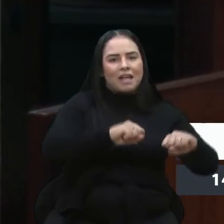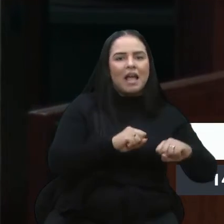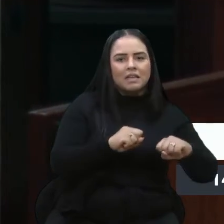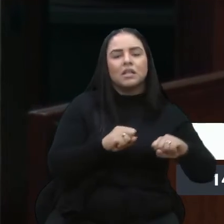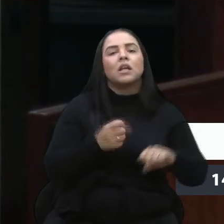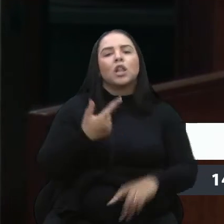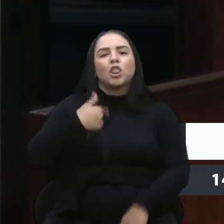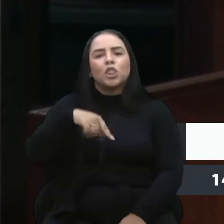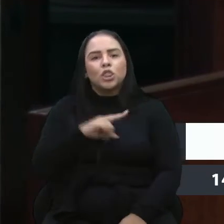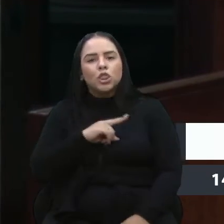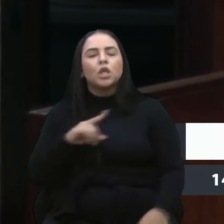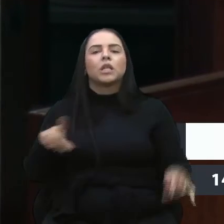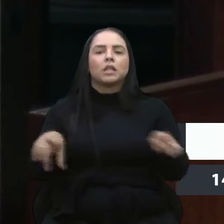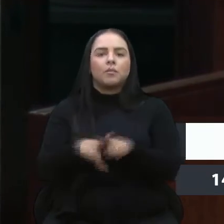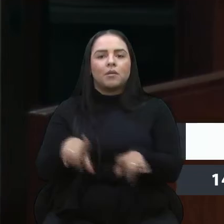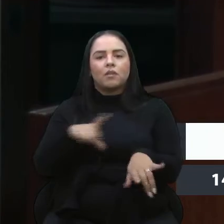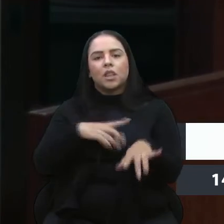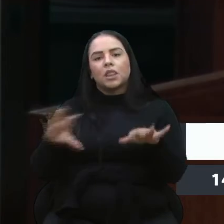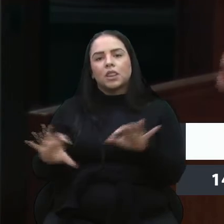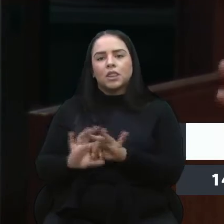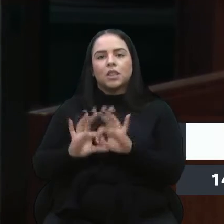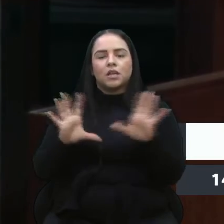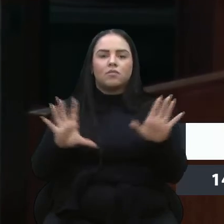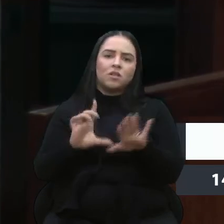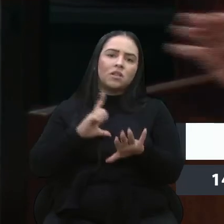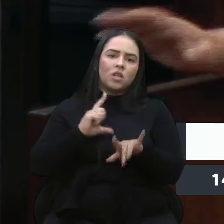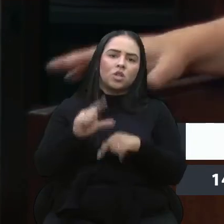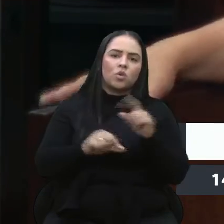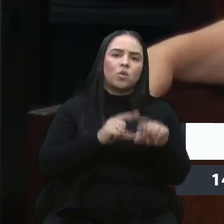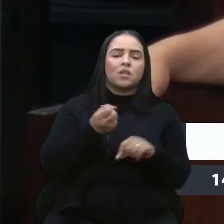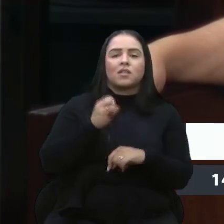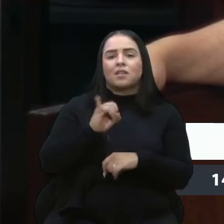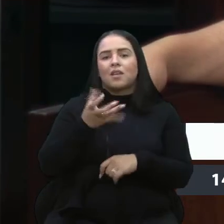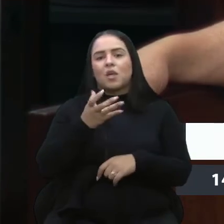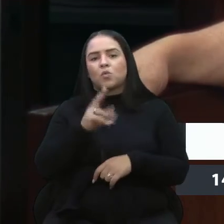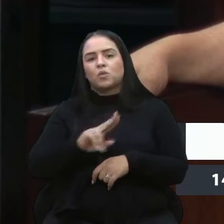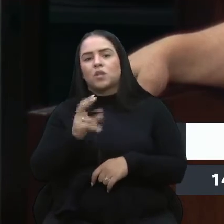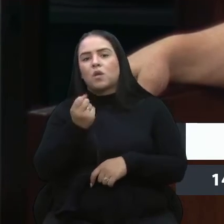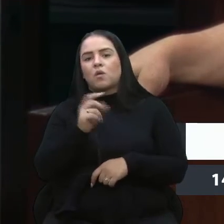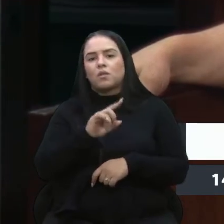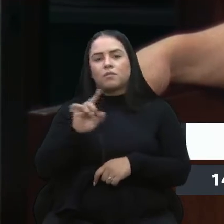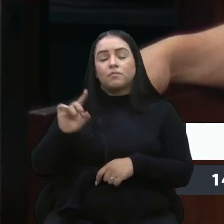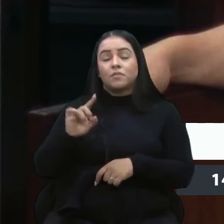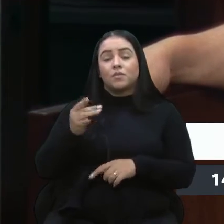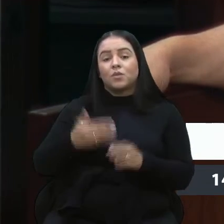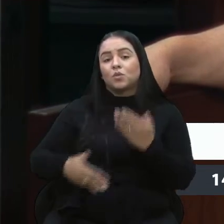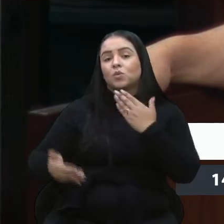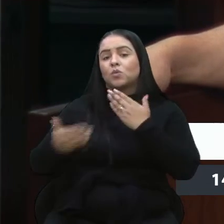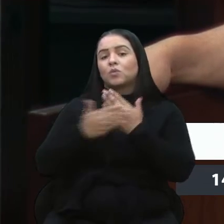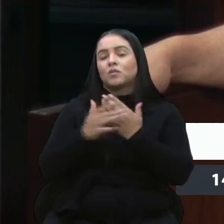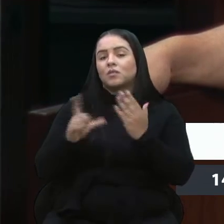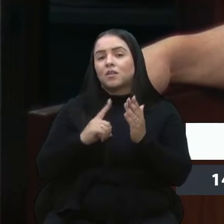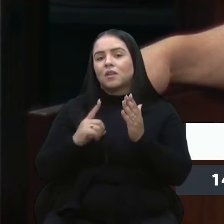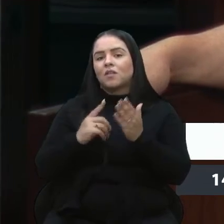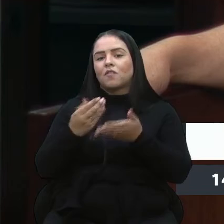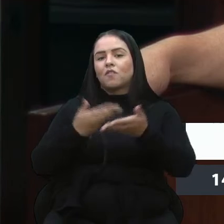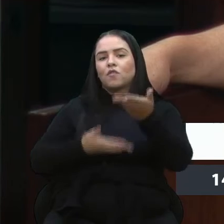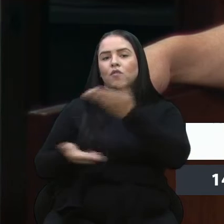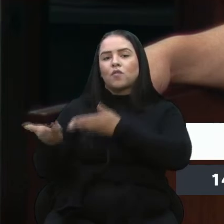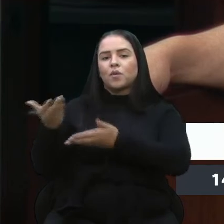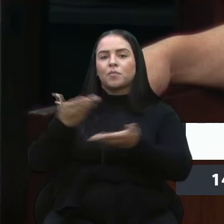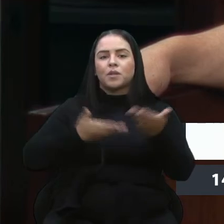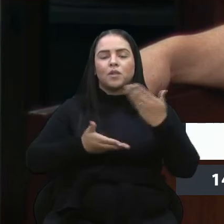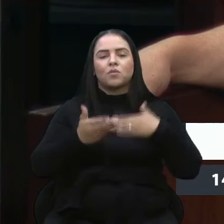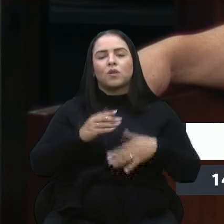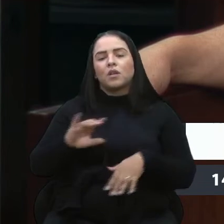a liberação de ser facultado para quem quer usar ou não. E isso tudo envolve, com certeza, a